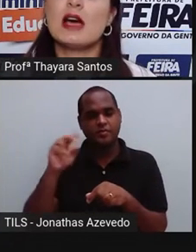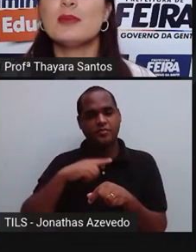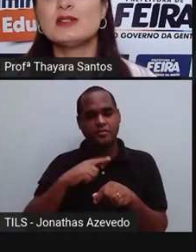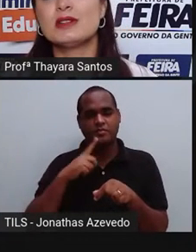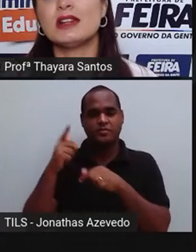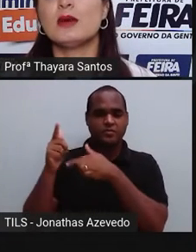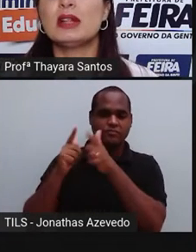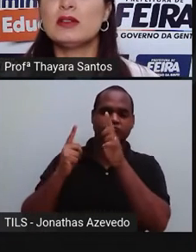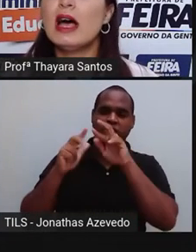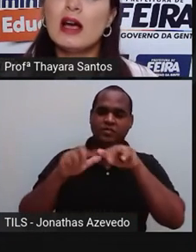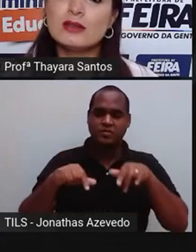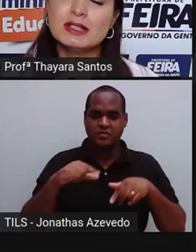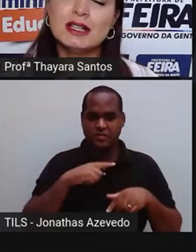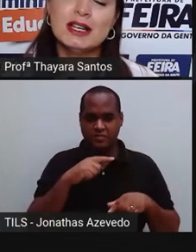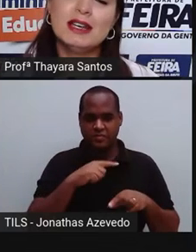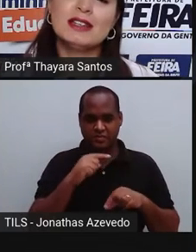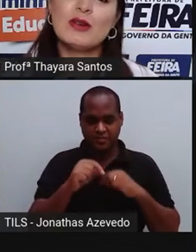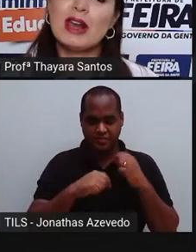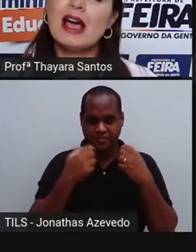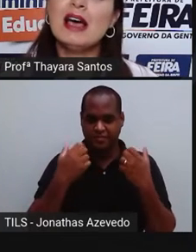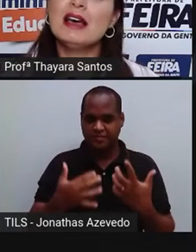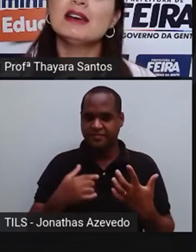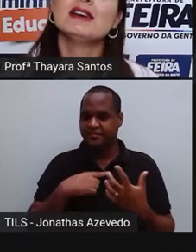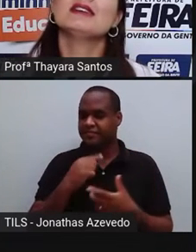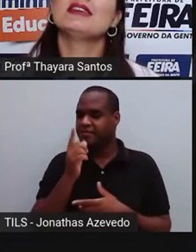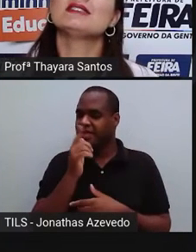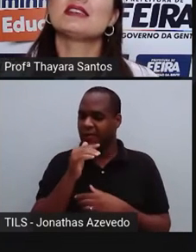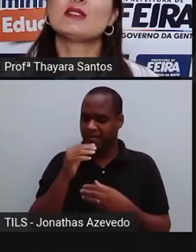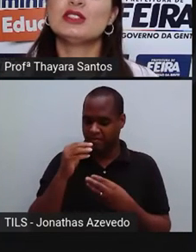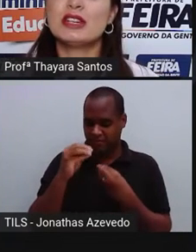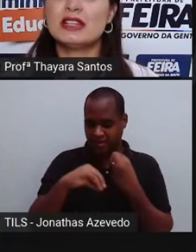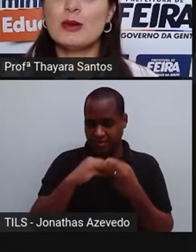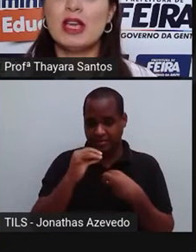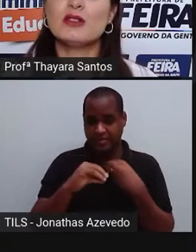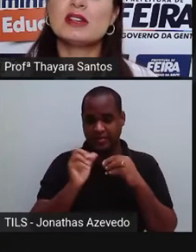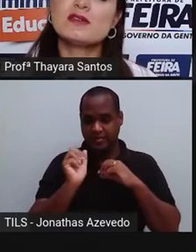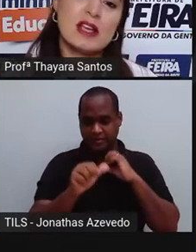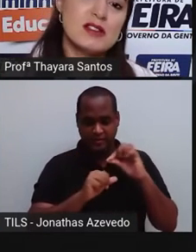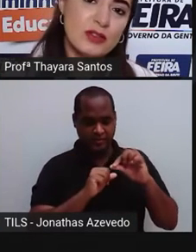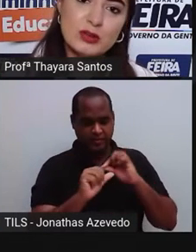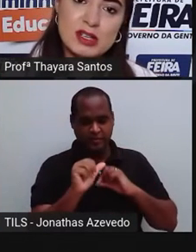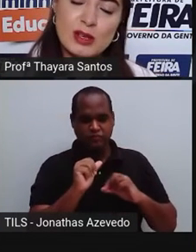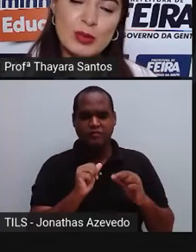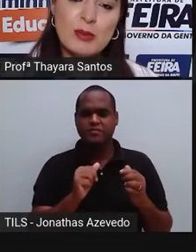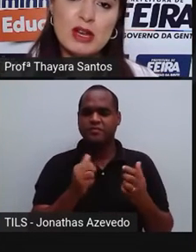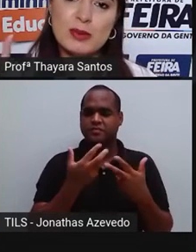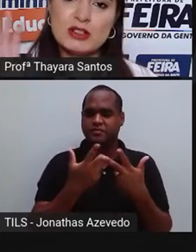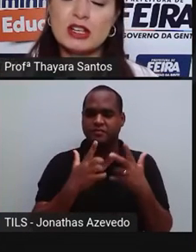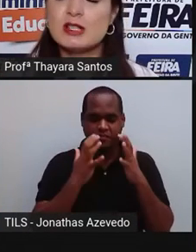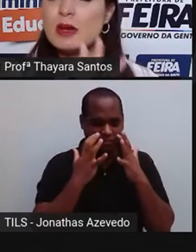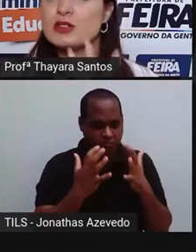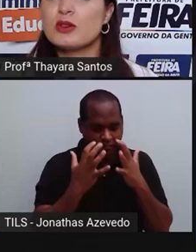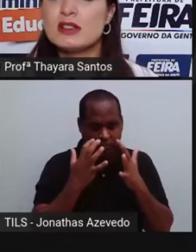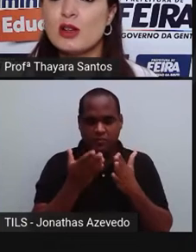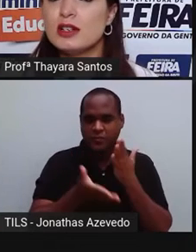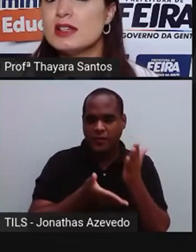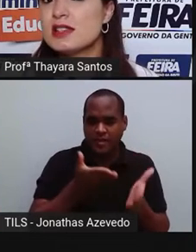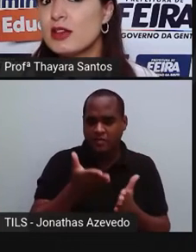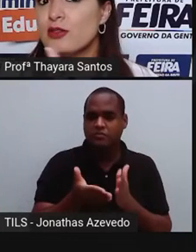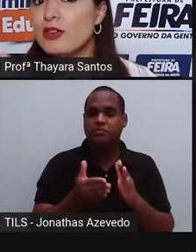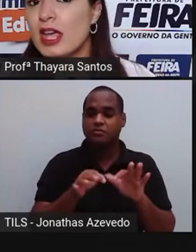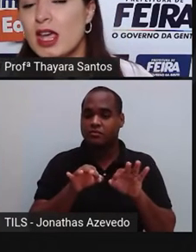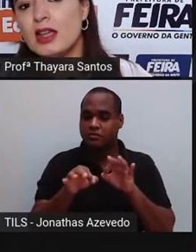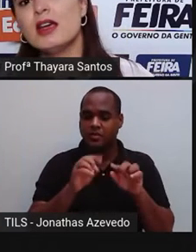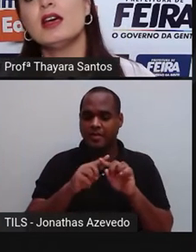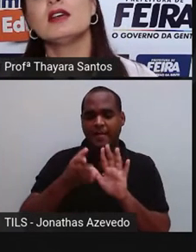uma das etapas de tratamento da água, né? Então, lá nas estações de tratamento, eles fazem a filtração primeiro, para tirar as partículas sólidas